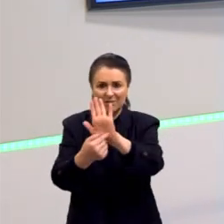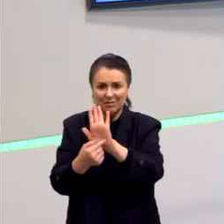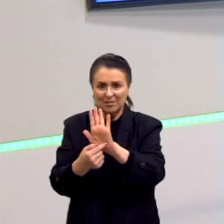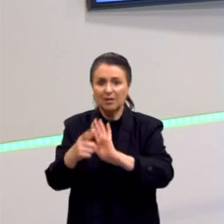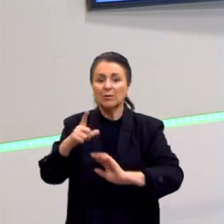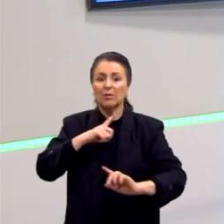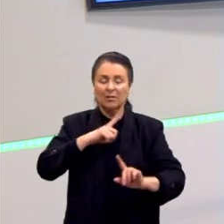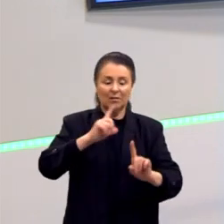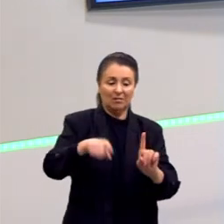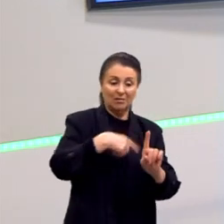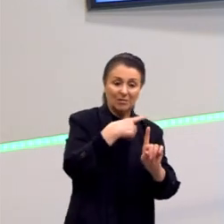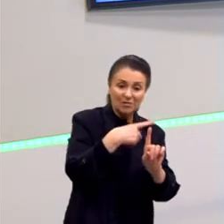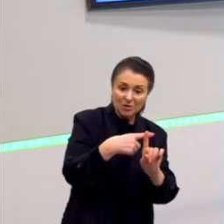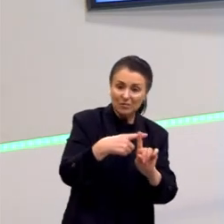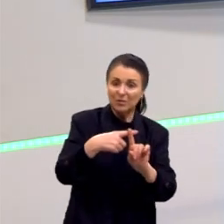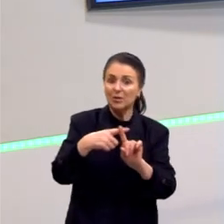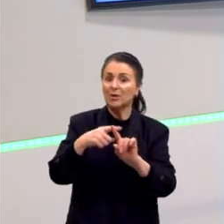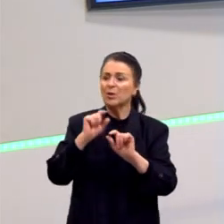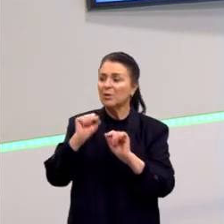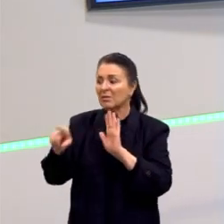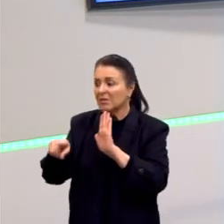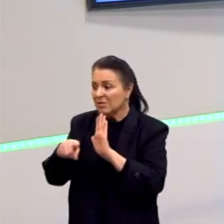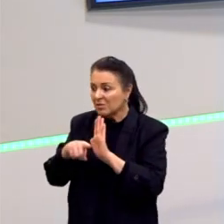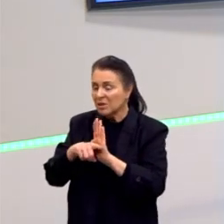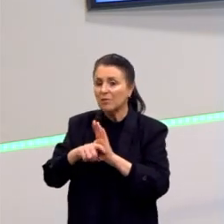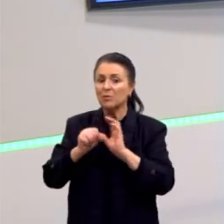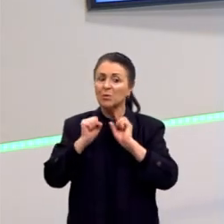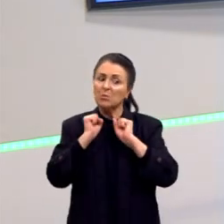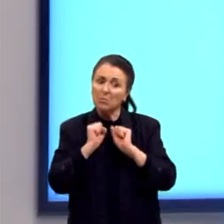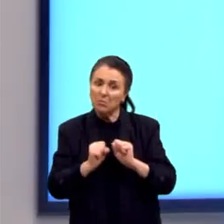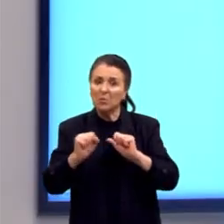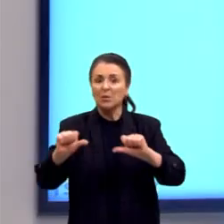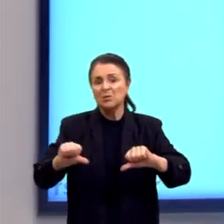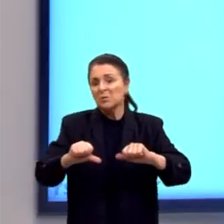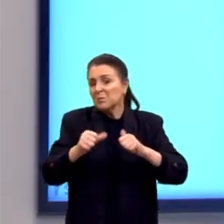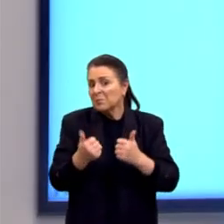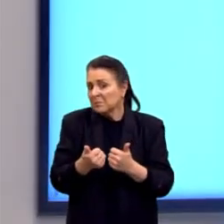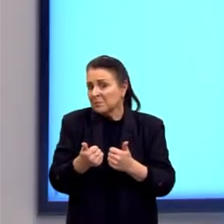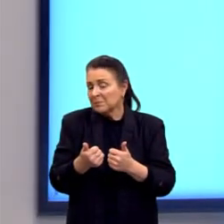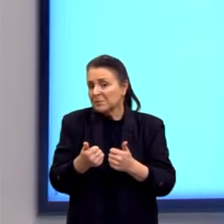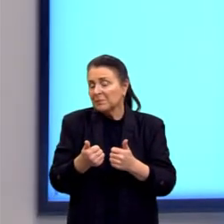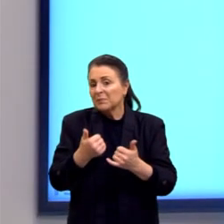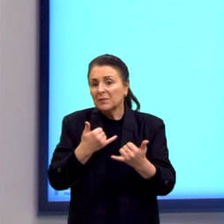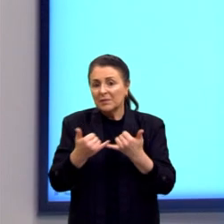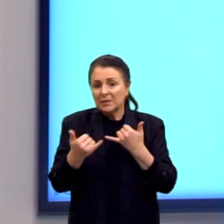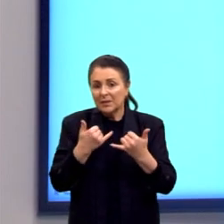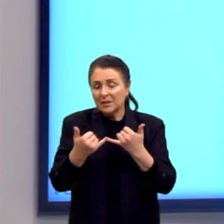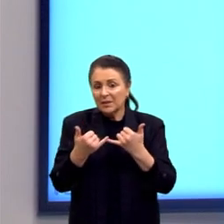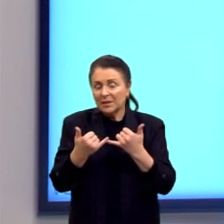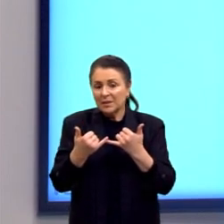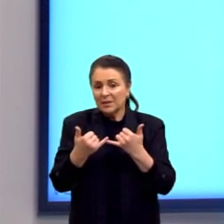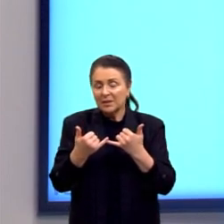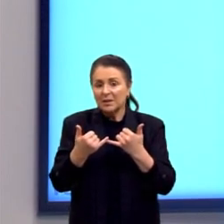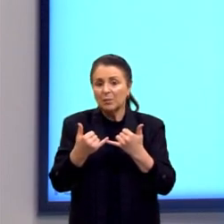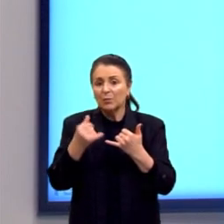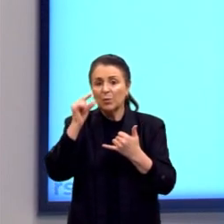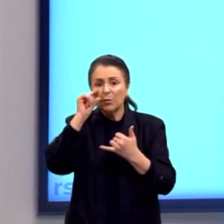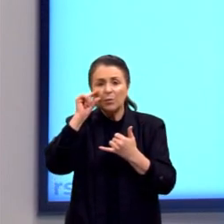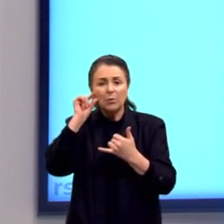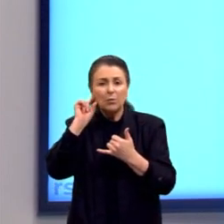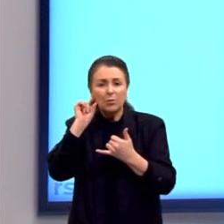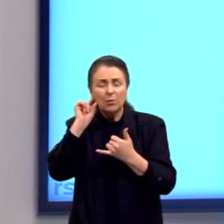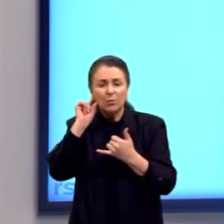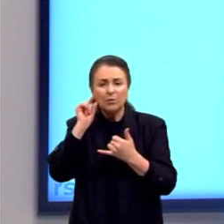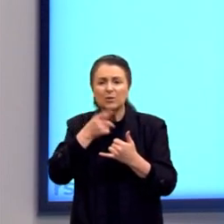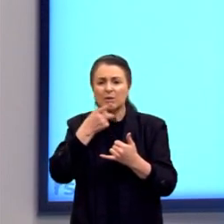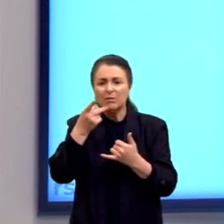positivo e o que ocorre de negativo ou de não tão positivo. Por exemplo, a questão do Conte com a questão